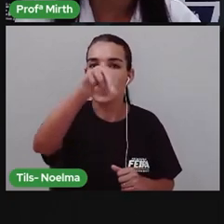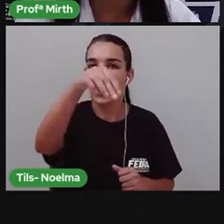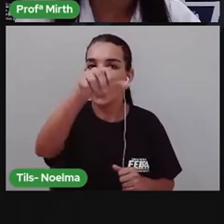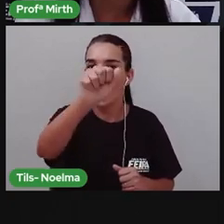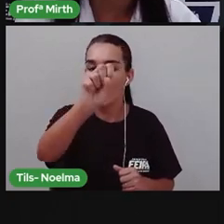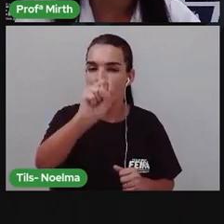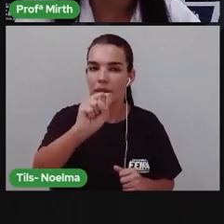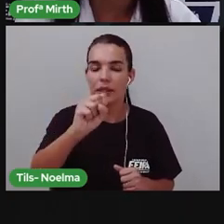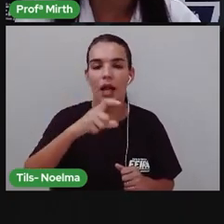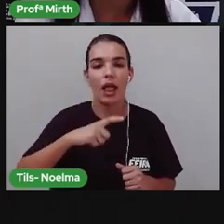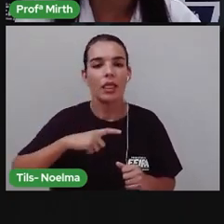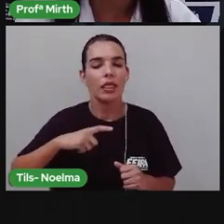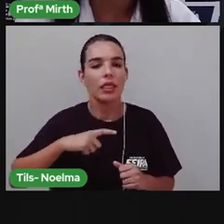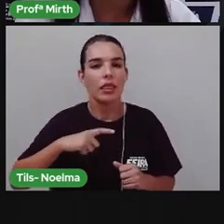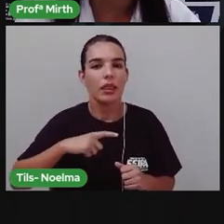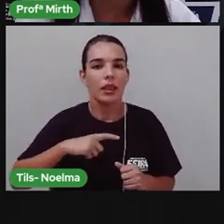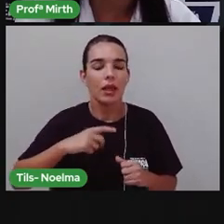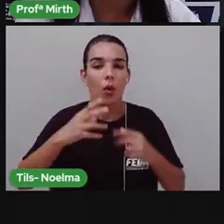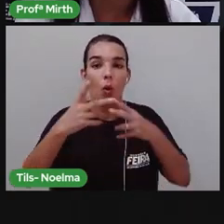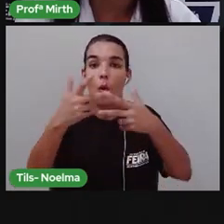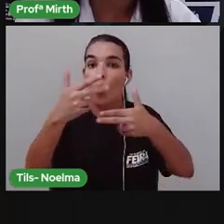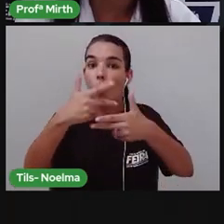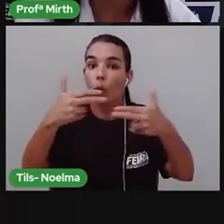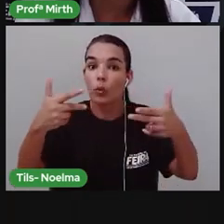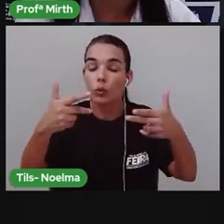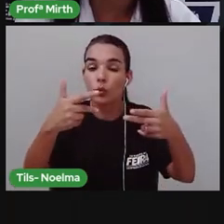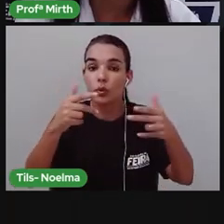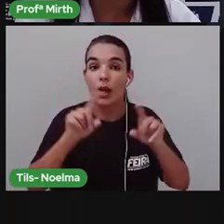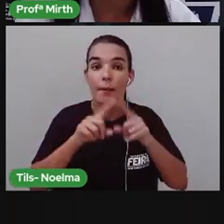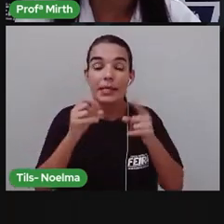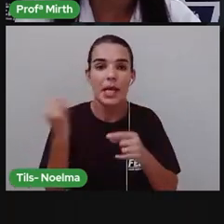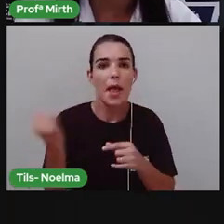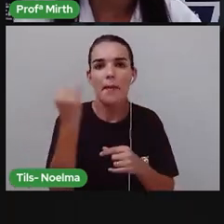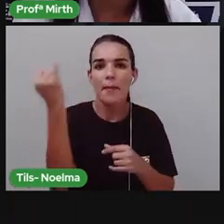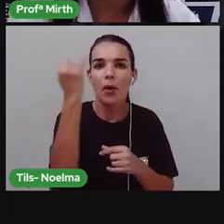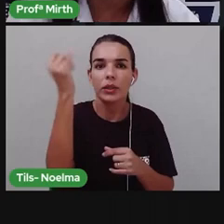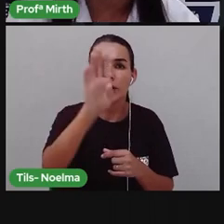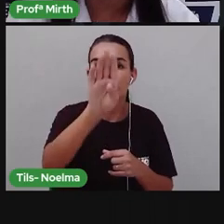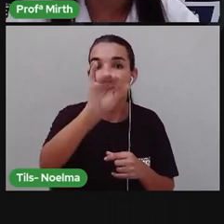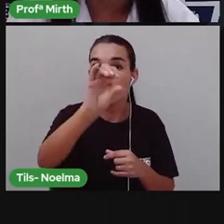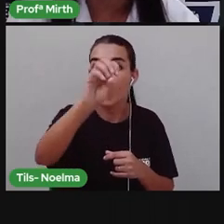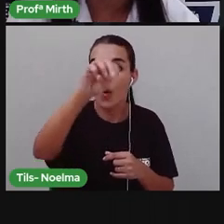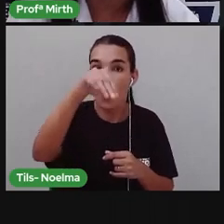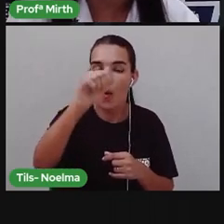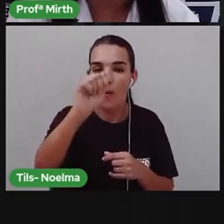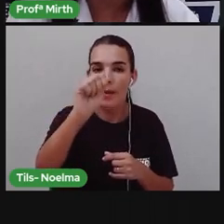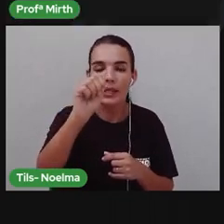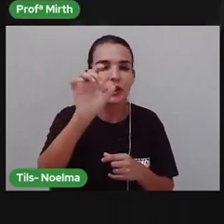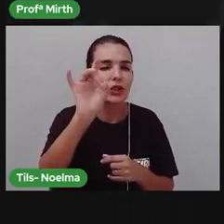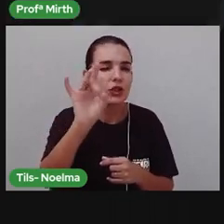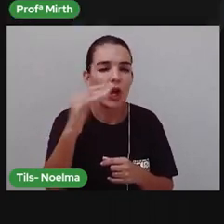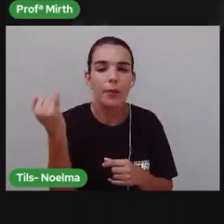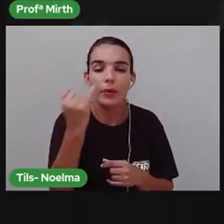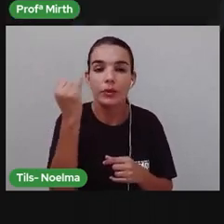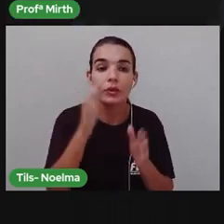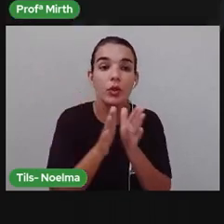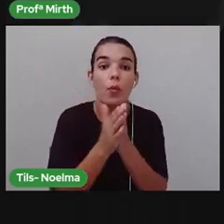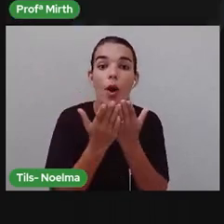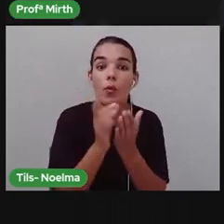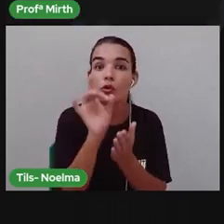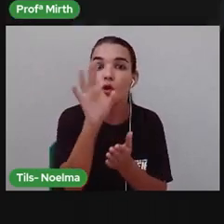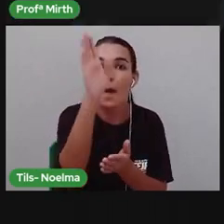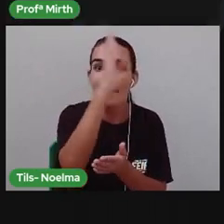brasileiros Mas há um importante bioma Que é só nosso Que não existe Nos países vizinhos É a caatinga O principal